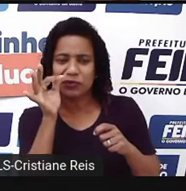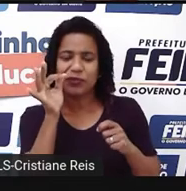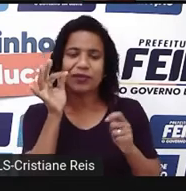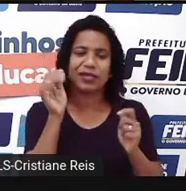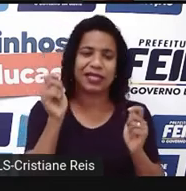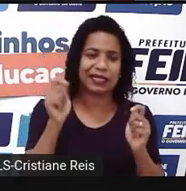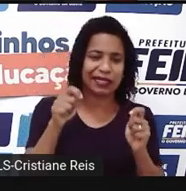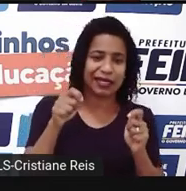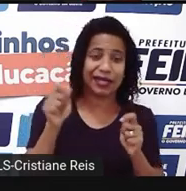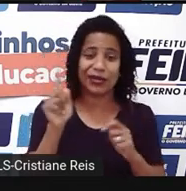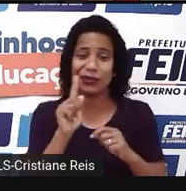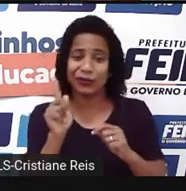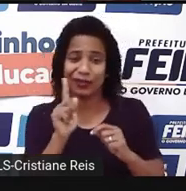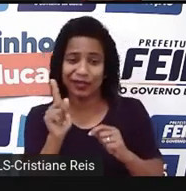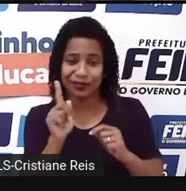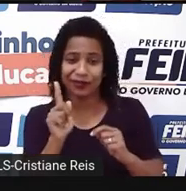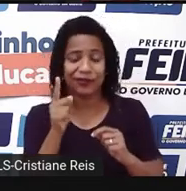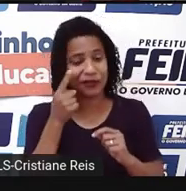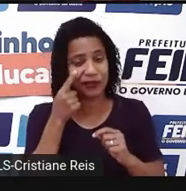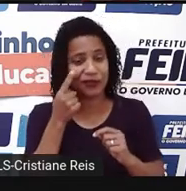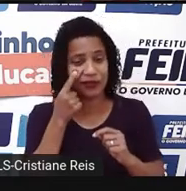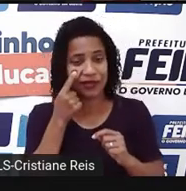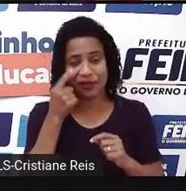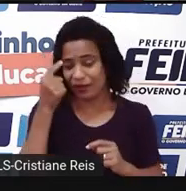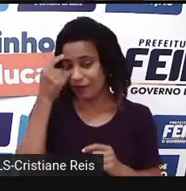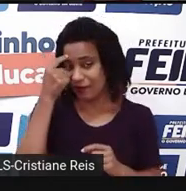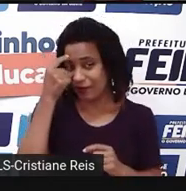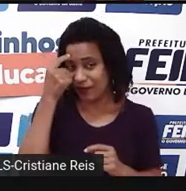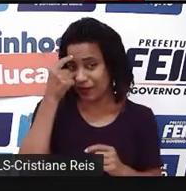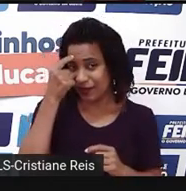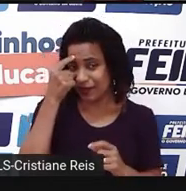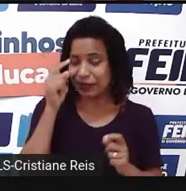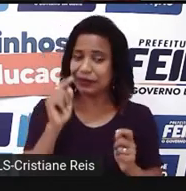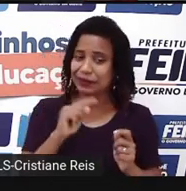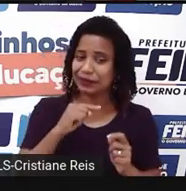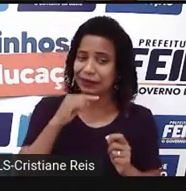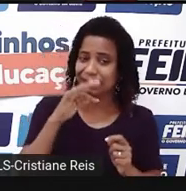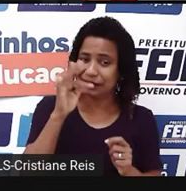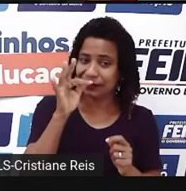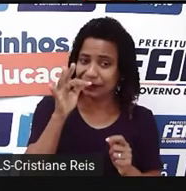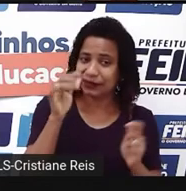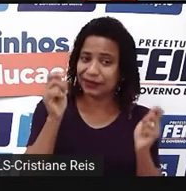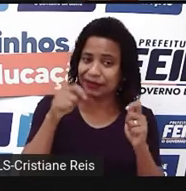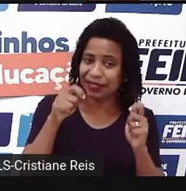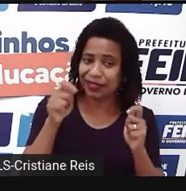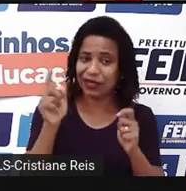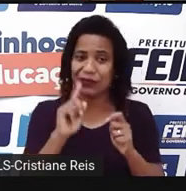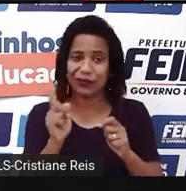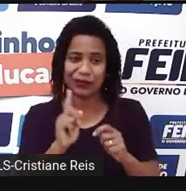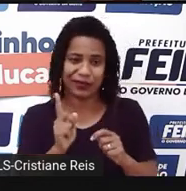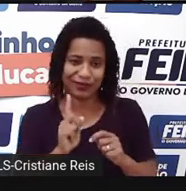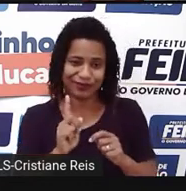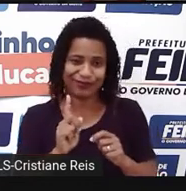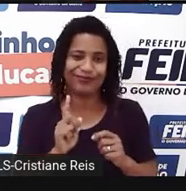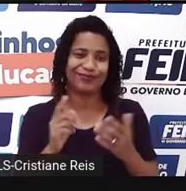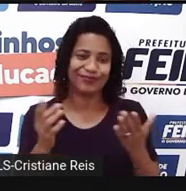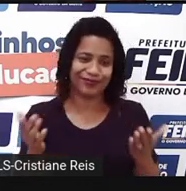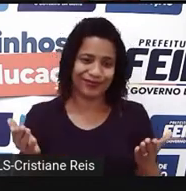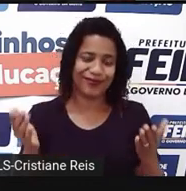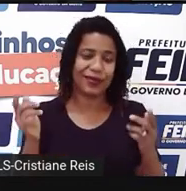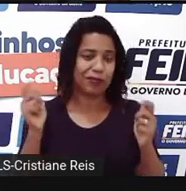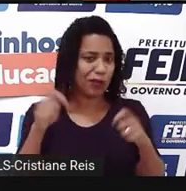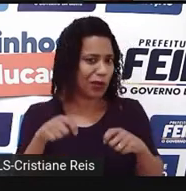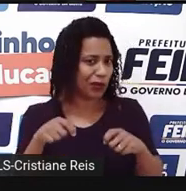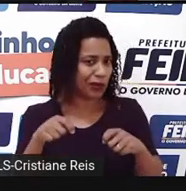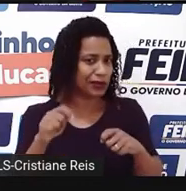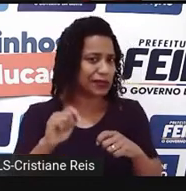pensar sobre algo possível de acontecer no futuro. Algo que pode acontecer